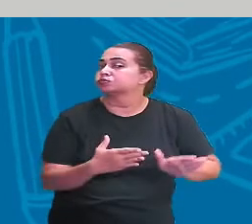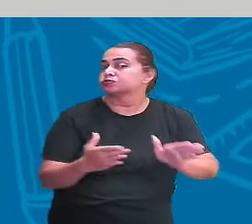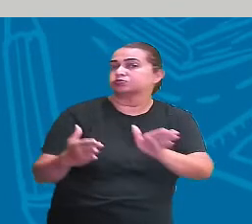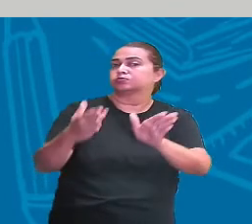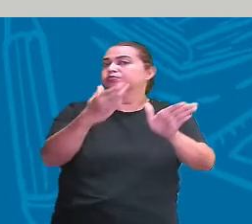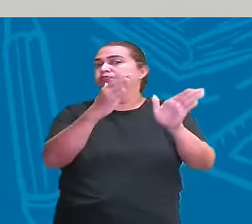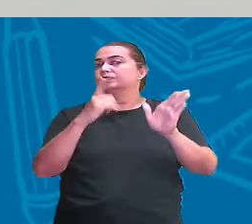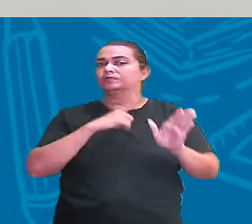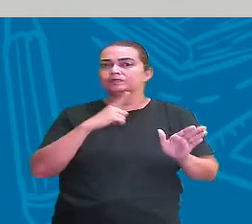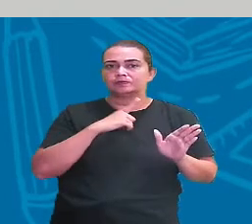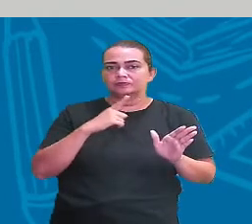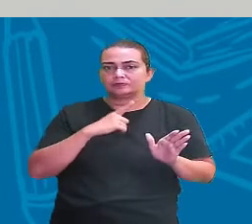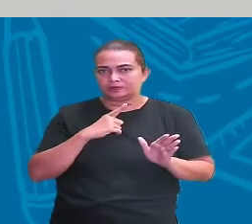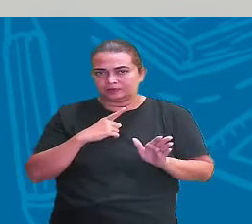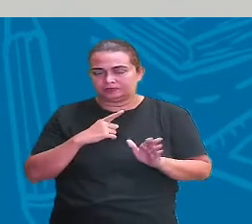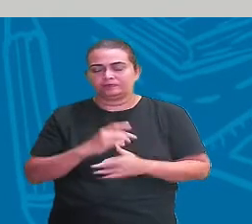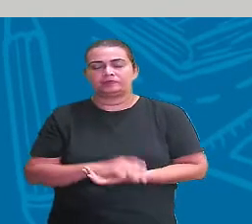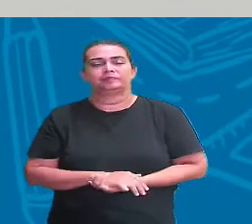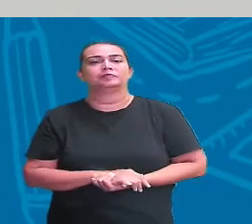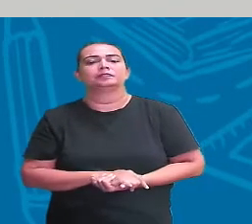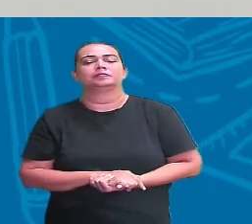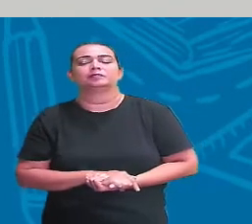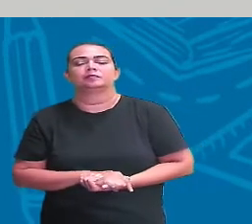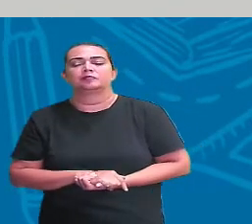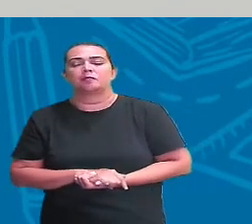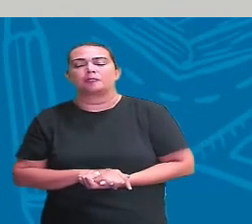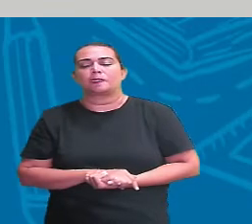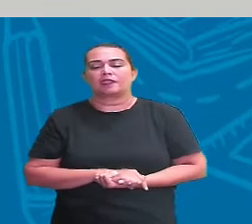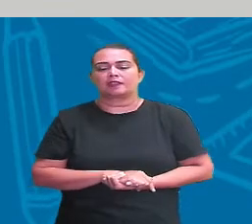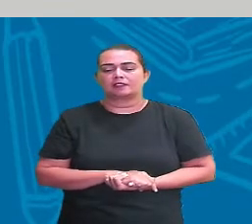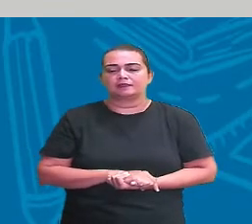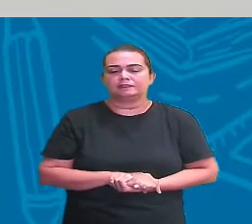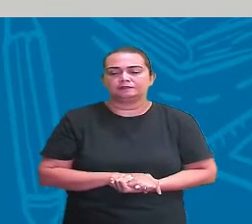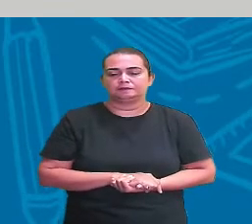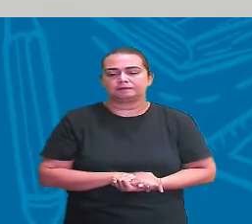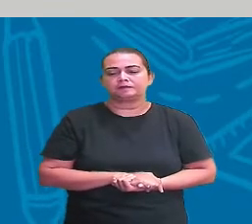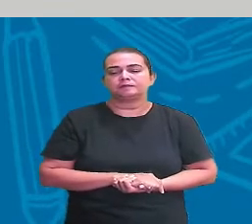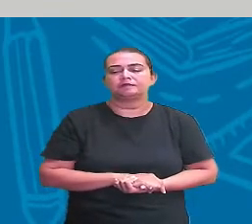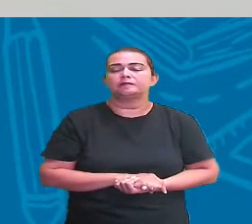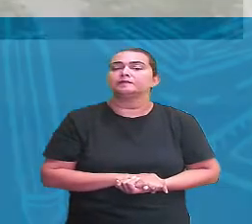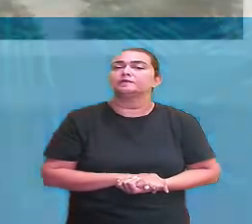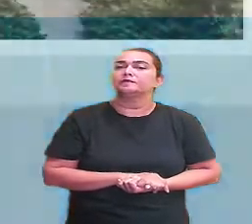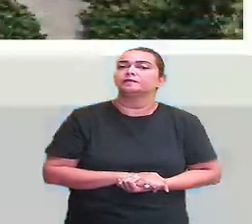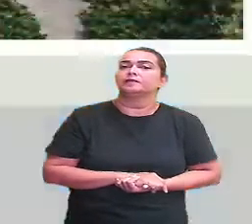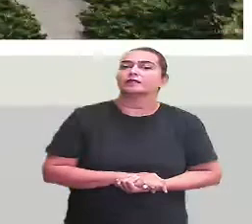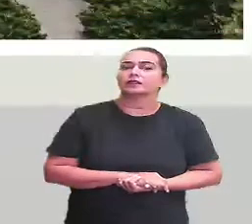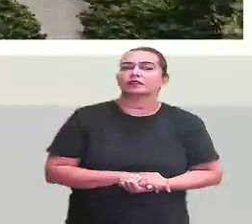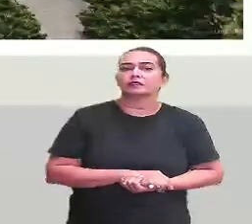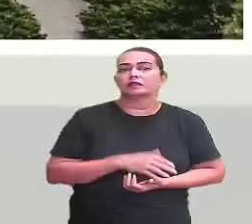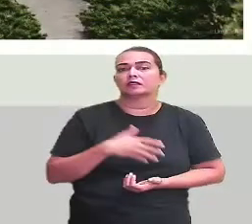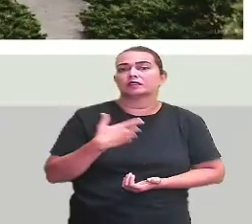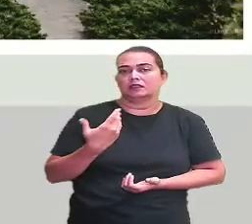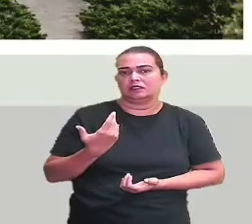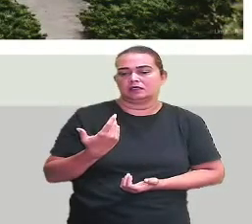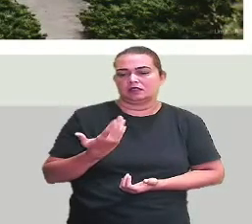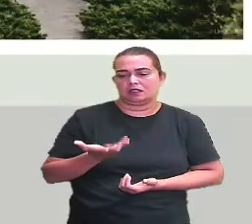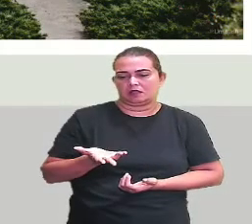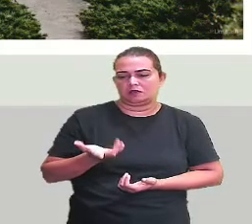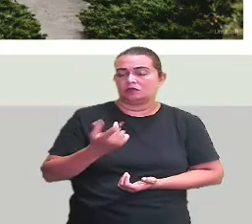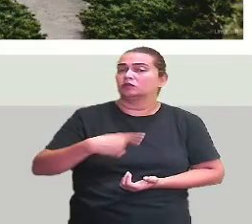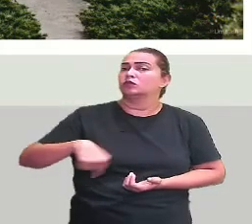Tá bom? Ok? Seguindo. Quando estamos em um lugar, preste atenção,